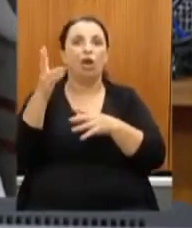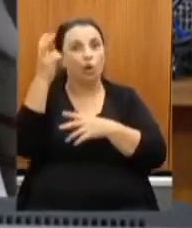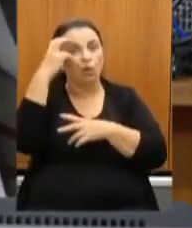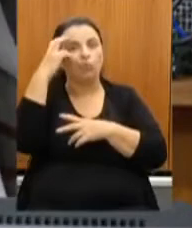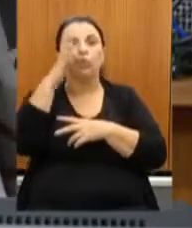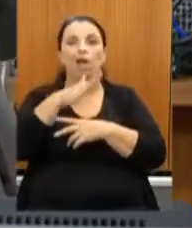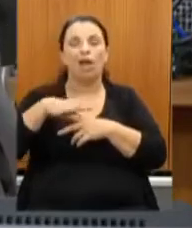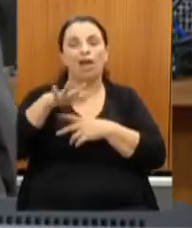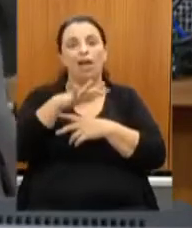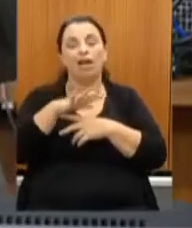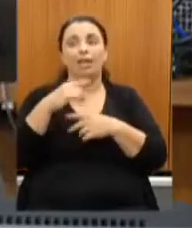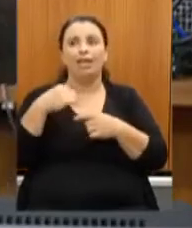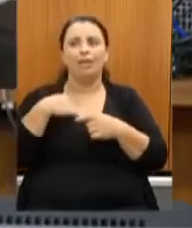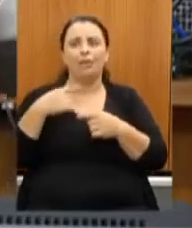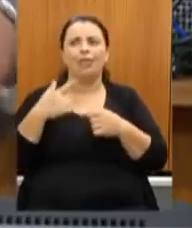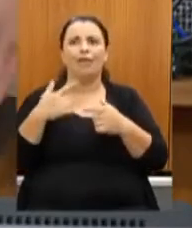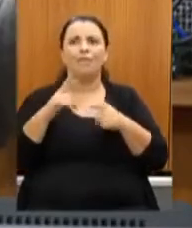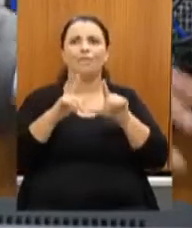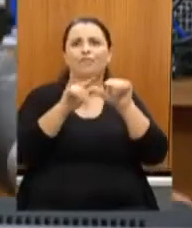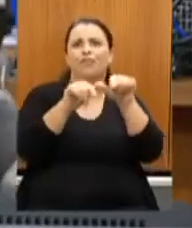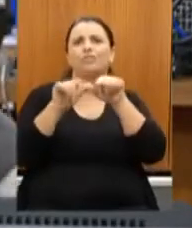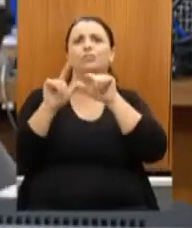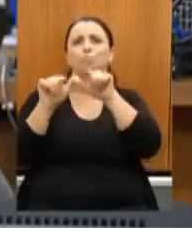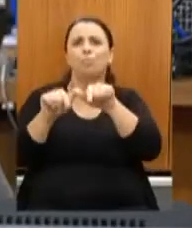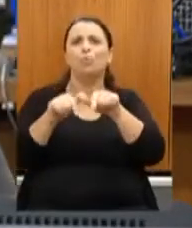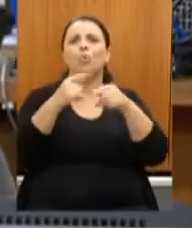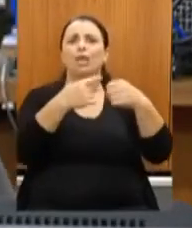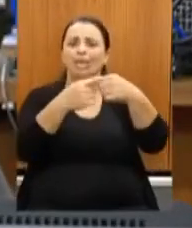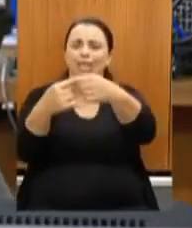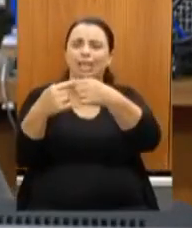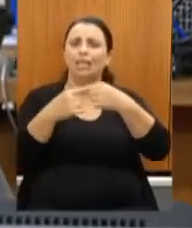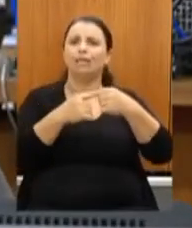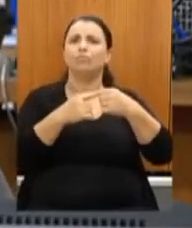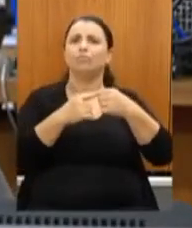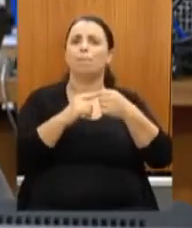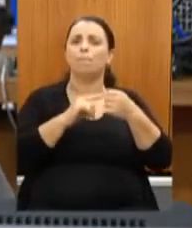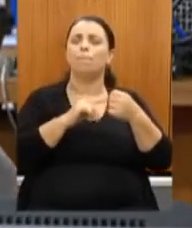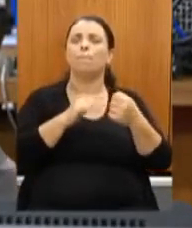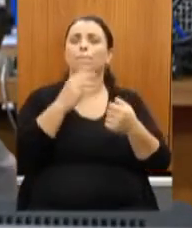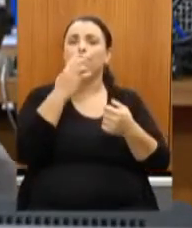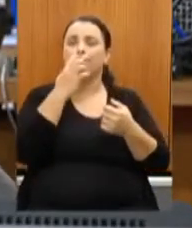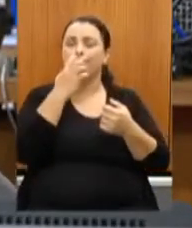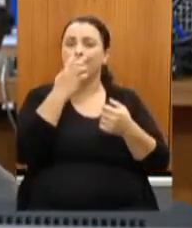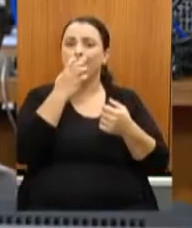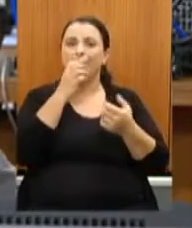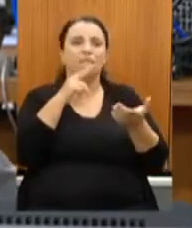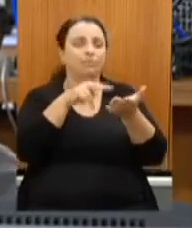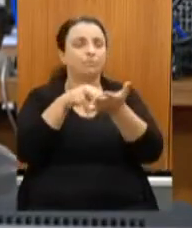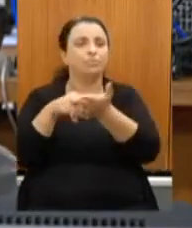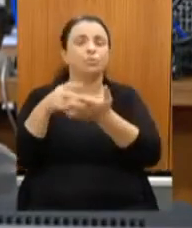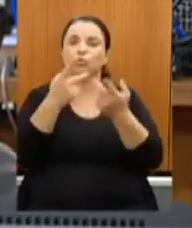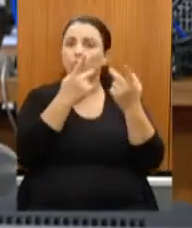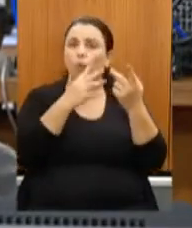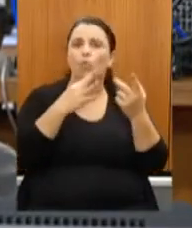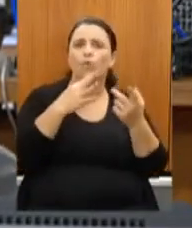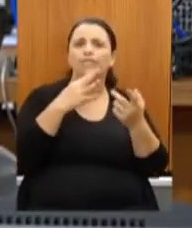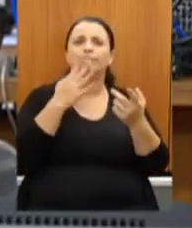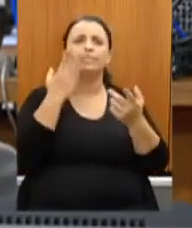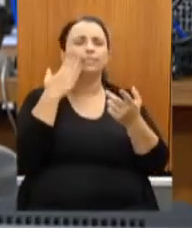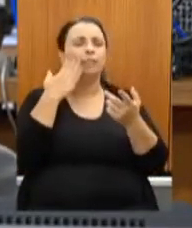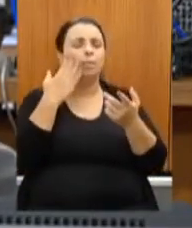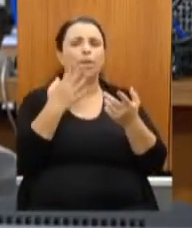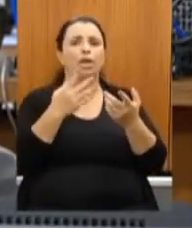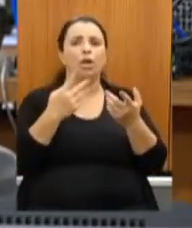o interior e o deputado Bosco comentava comigo aqui que ele passou também por uma